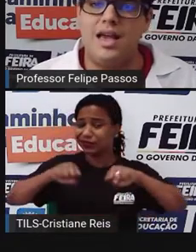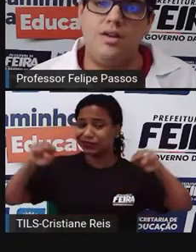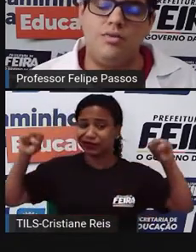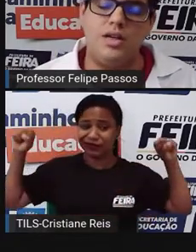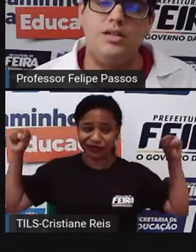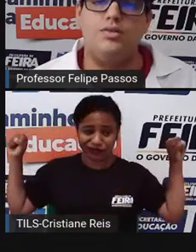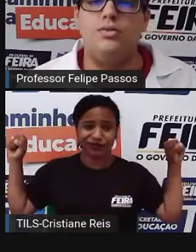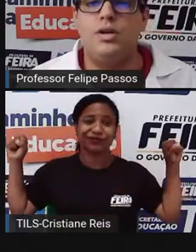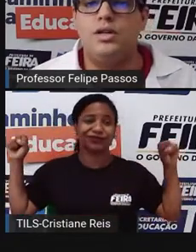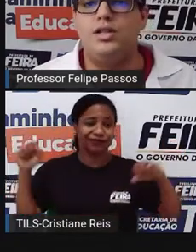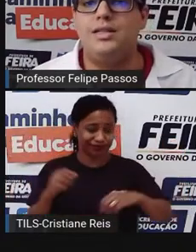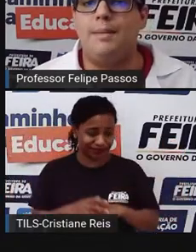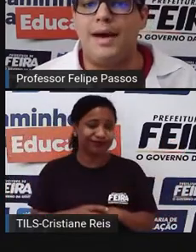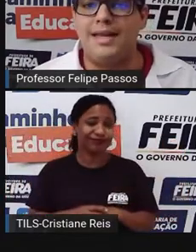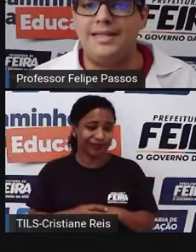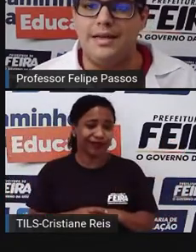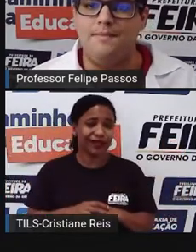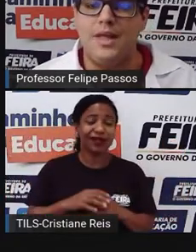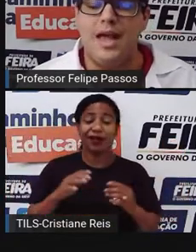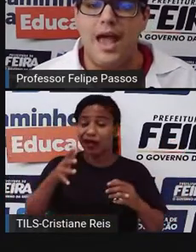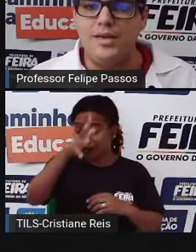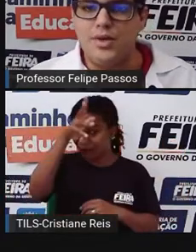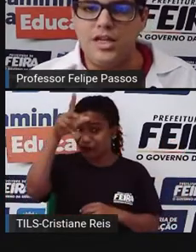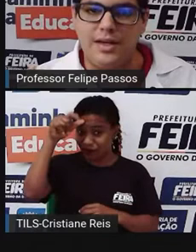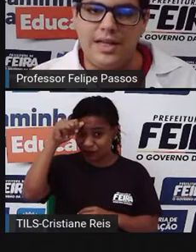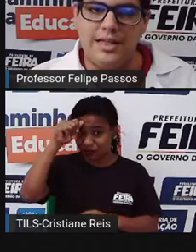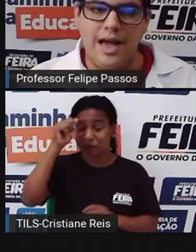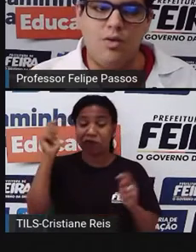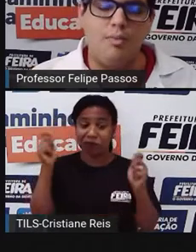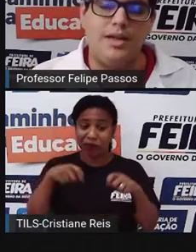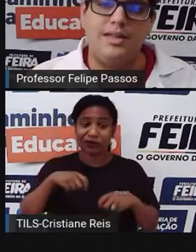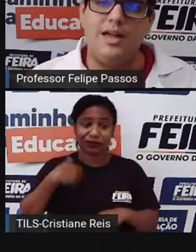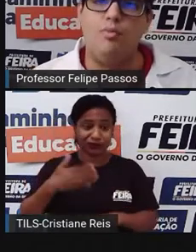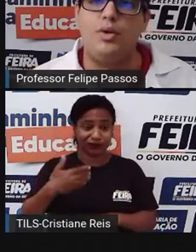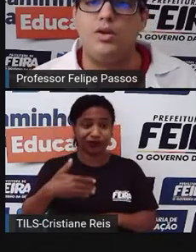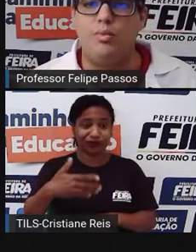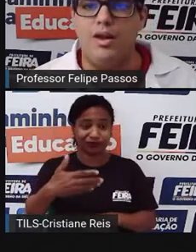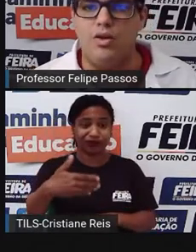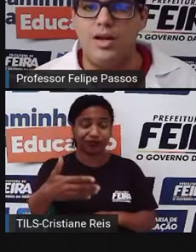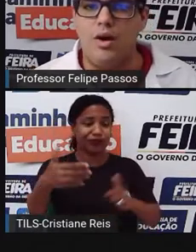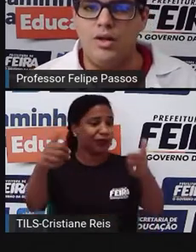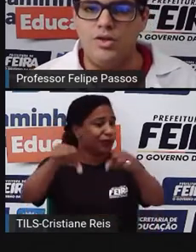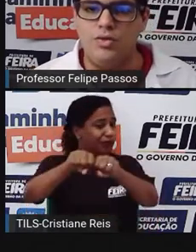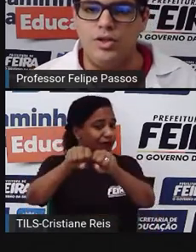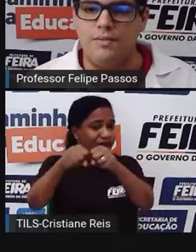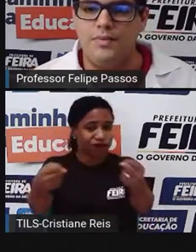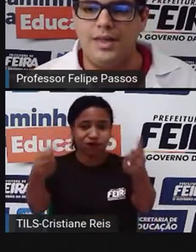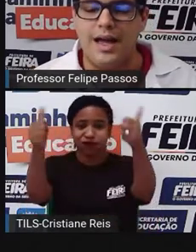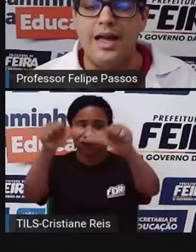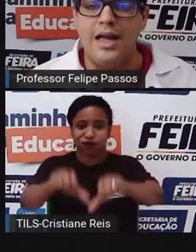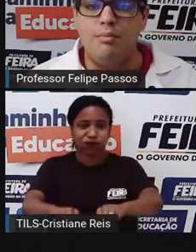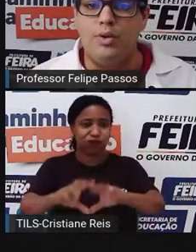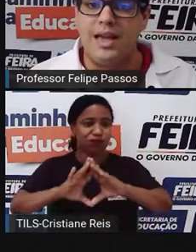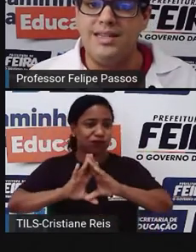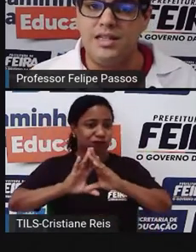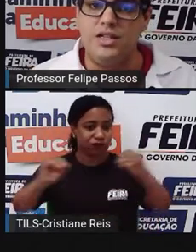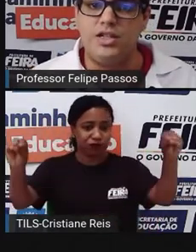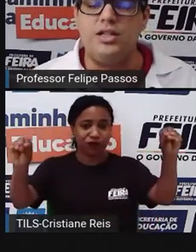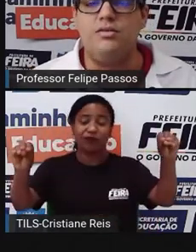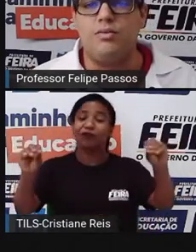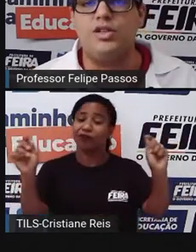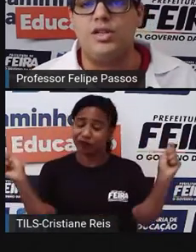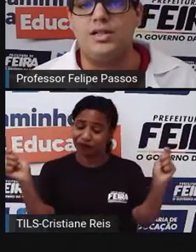um sério risco de desaparecer. É isso que a gente vai tentar compreender um pouquinho melhor na aula de hoje, tá? Porque